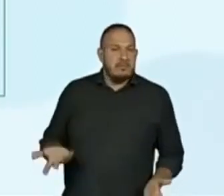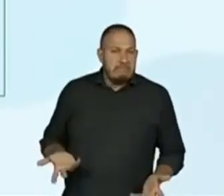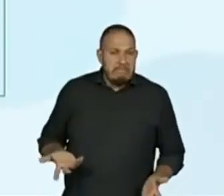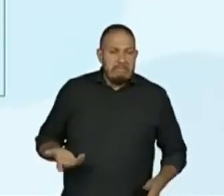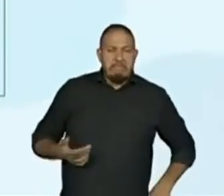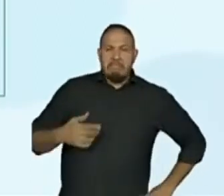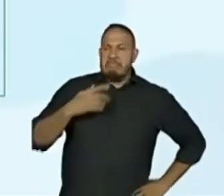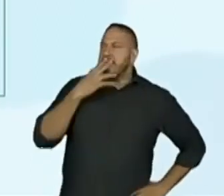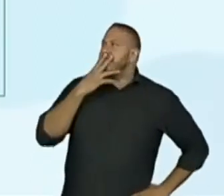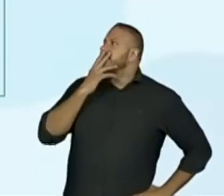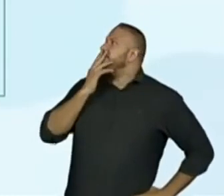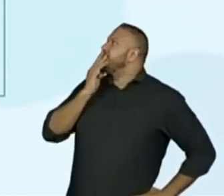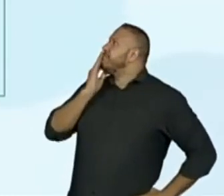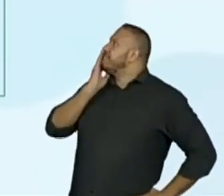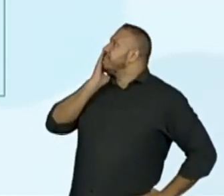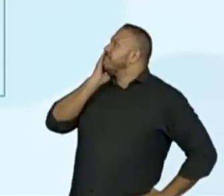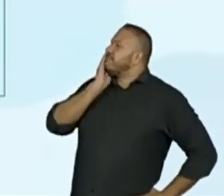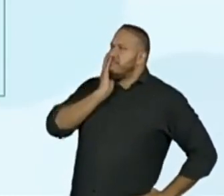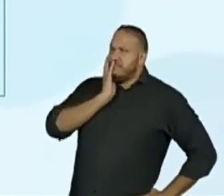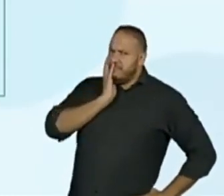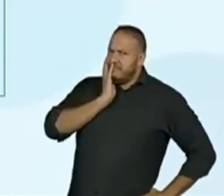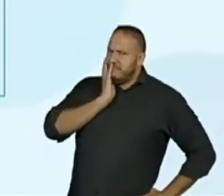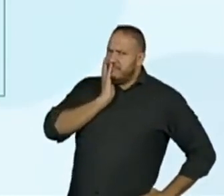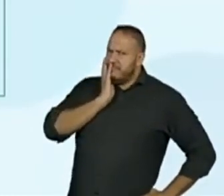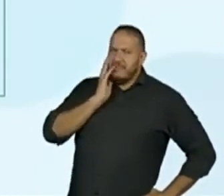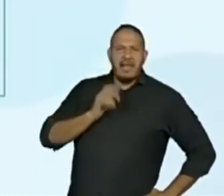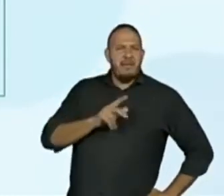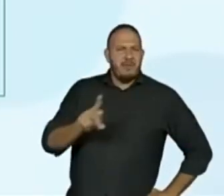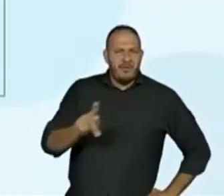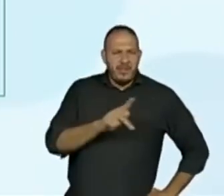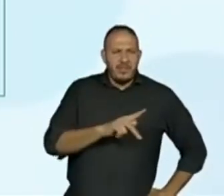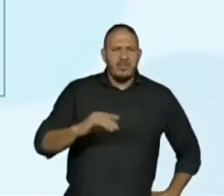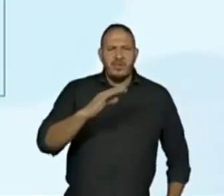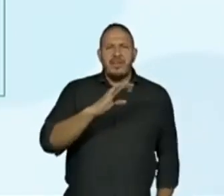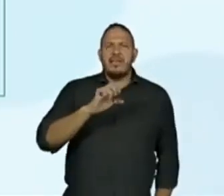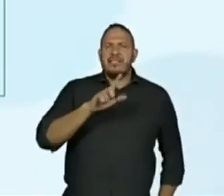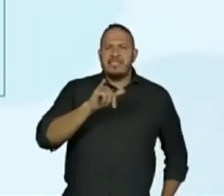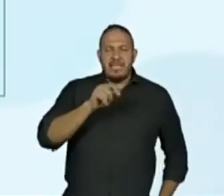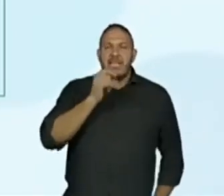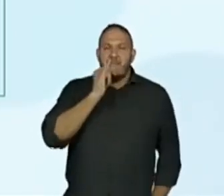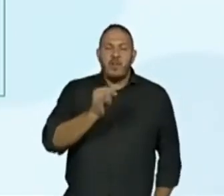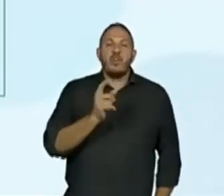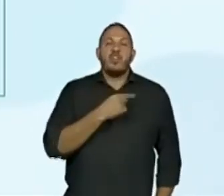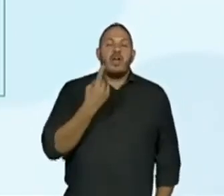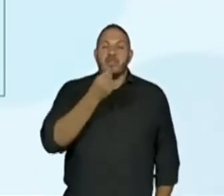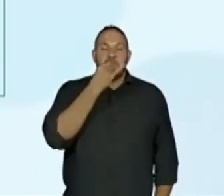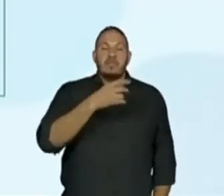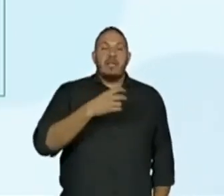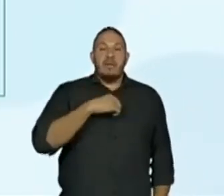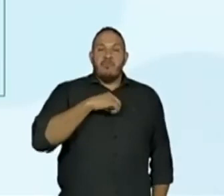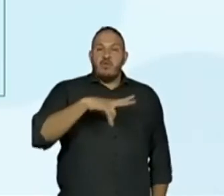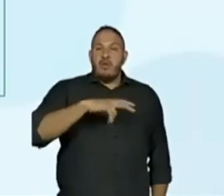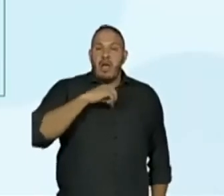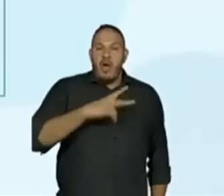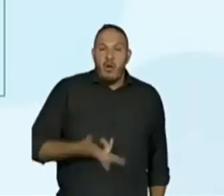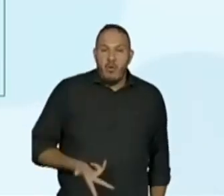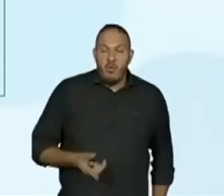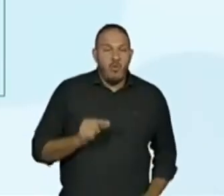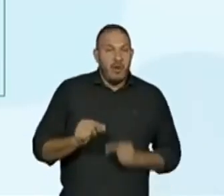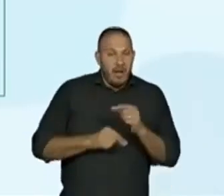aí? Ó, já tem a professora Célia que colocou que mocho é coruja em Portugal. Os alunos